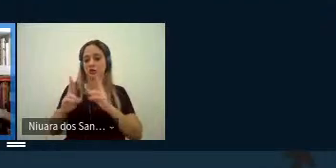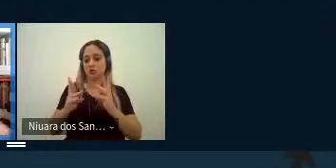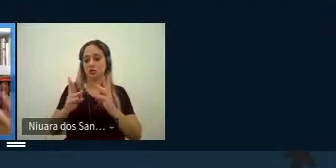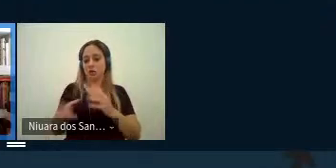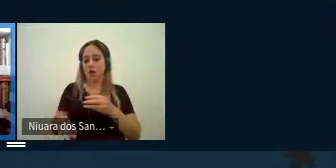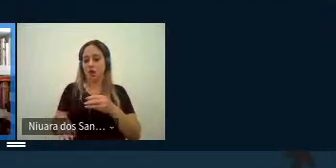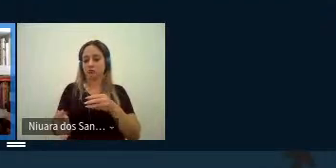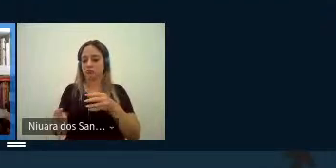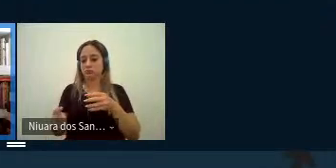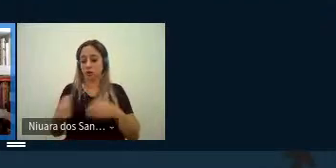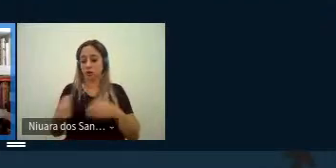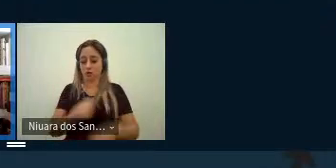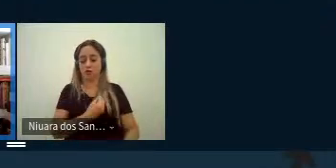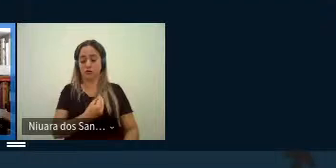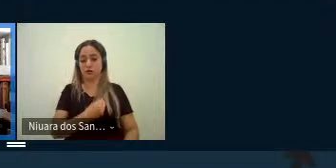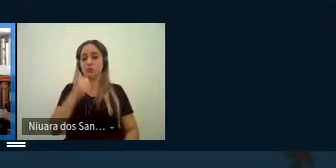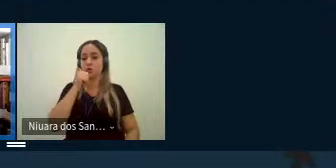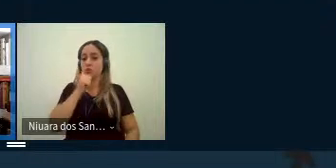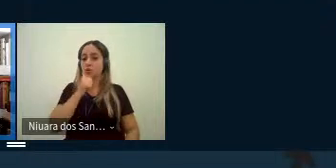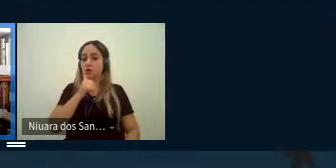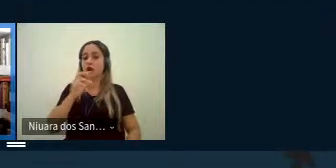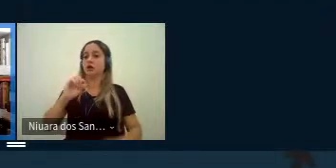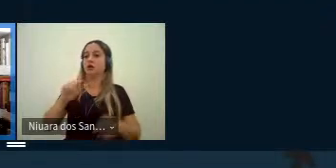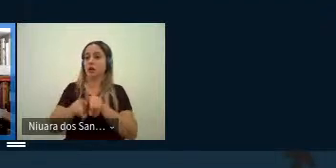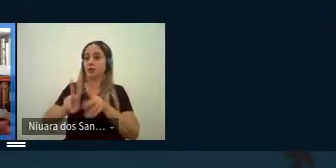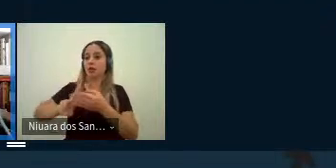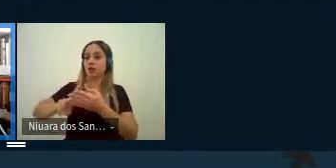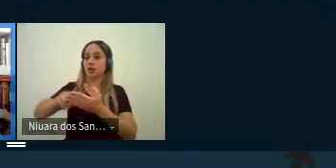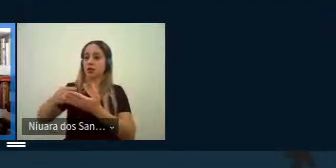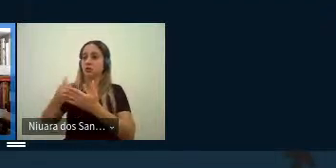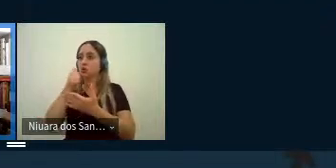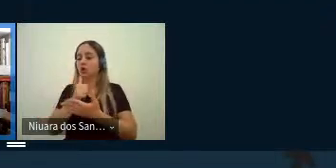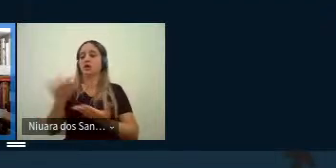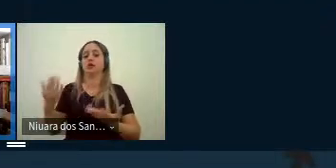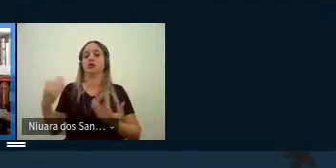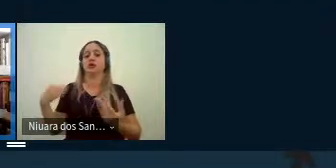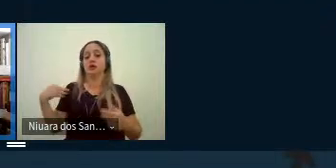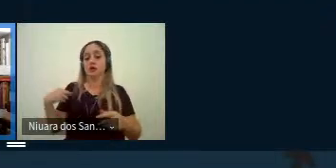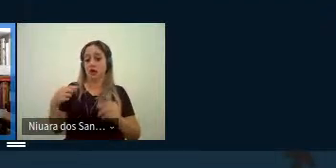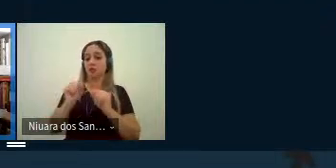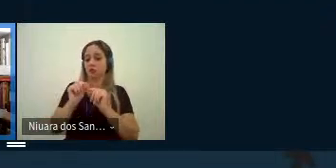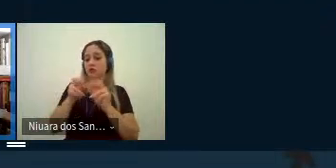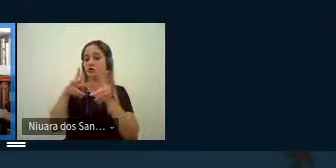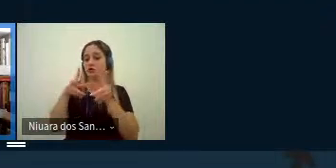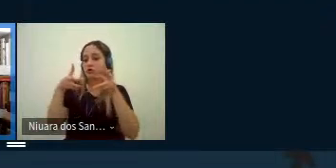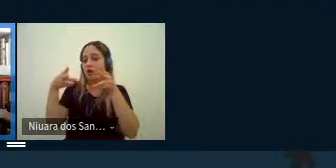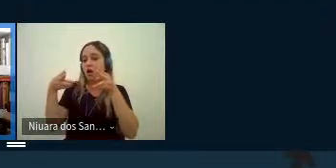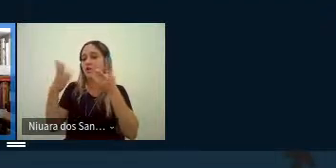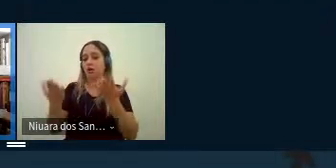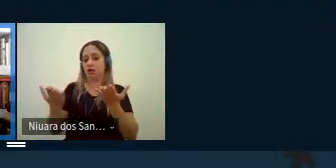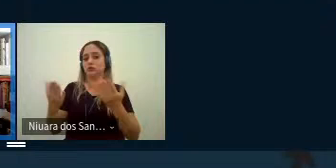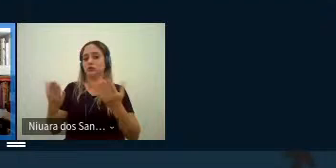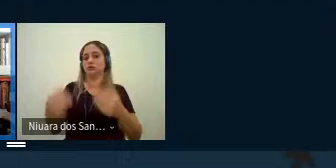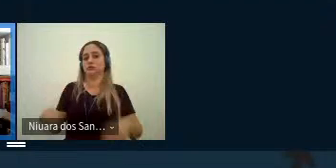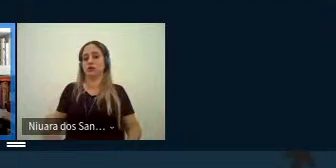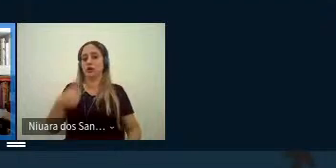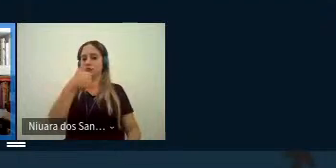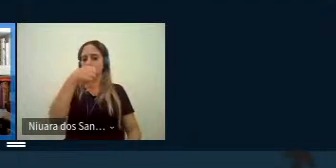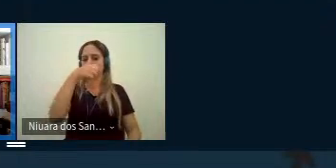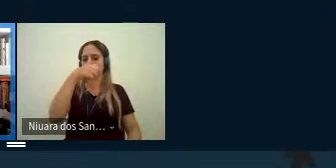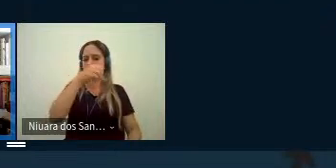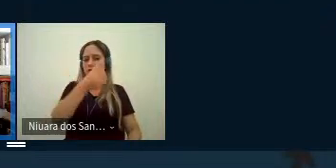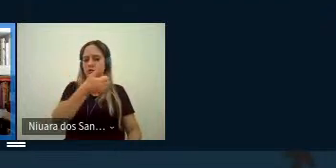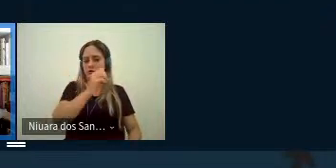vividas tanto por mulheres quanto por tradutoras enfim então por isso eu faço esse recorte aqui entre 1960